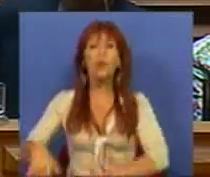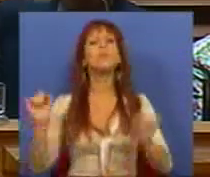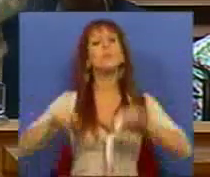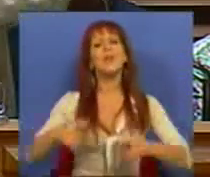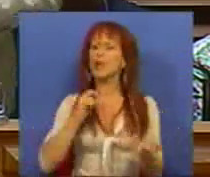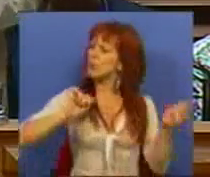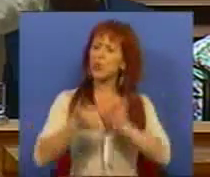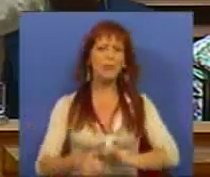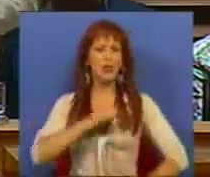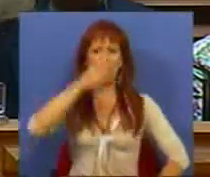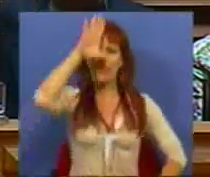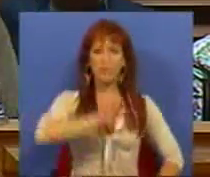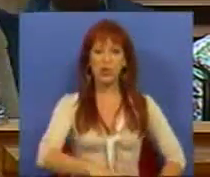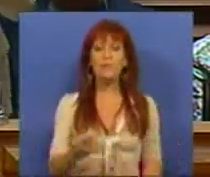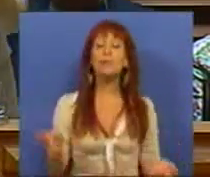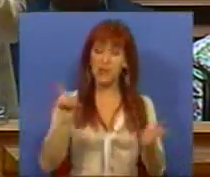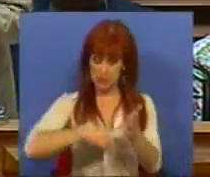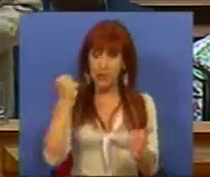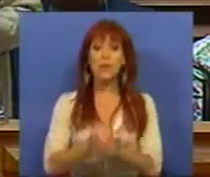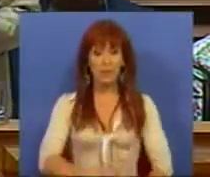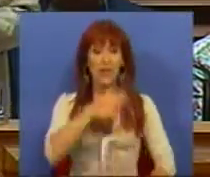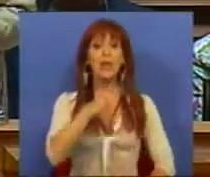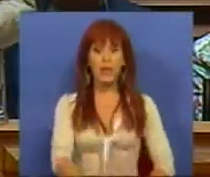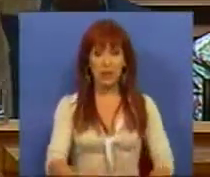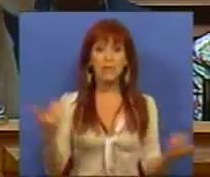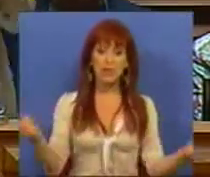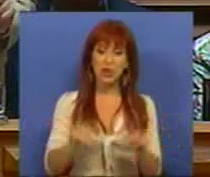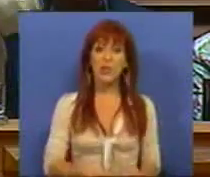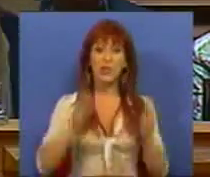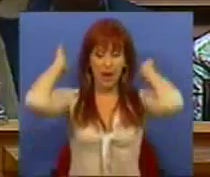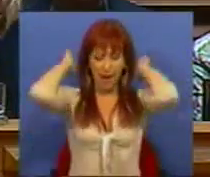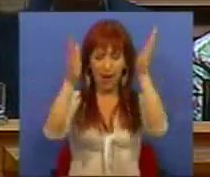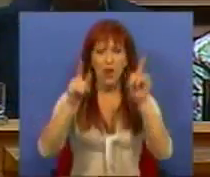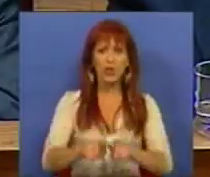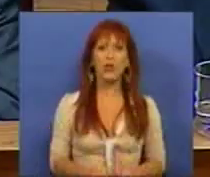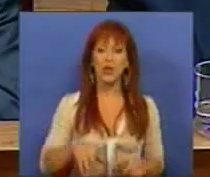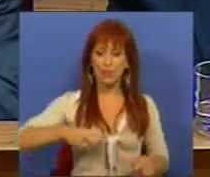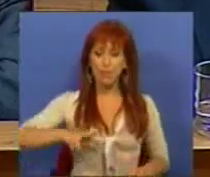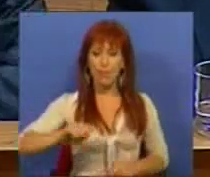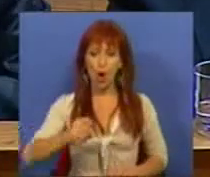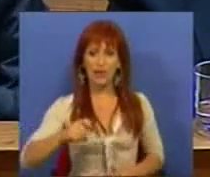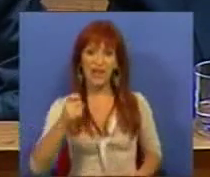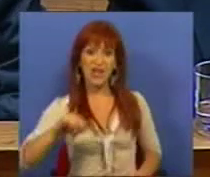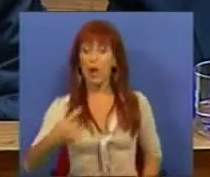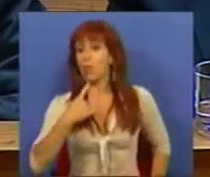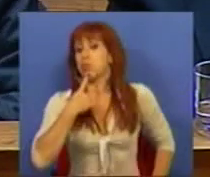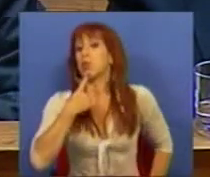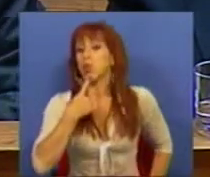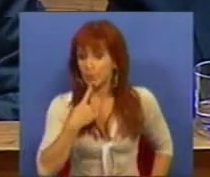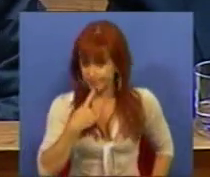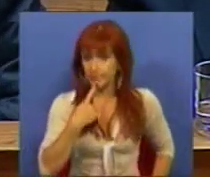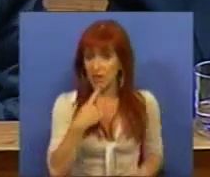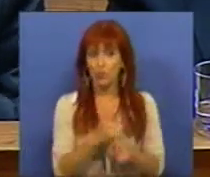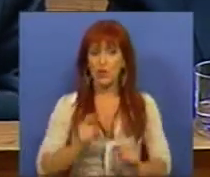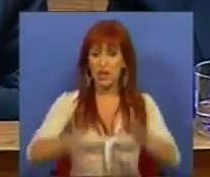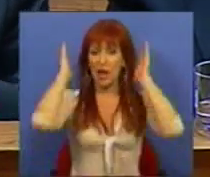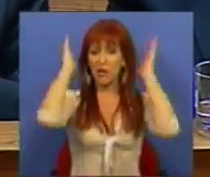e não mudamos, Sr. Primeiro-Ministro. E sempre lhe dissemos que as autostradas da Motengil estão a mais. Porque